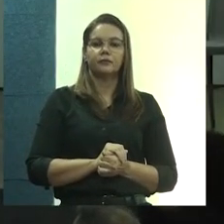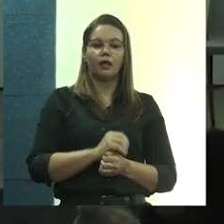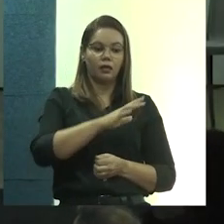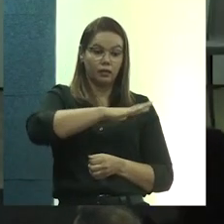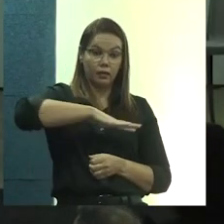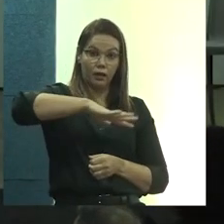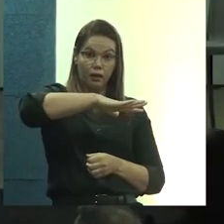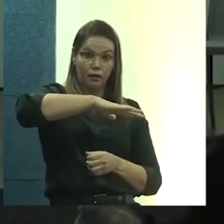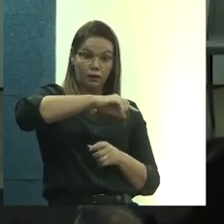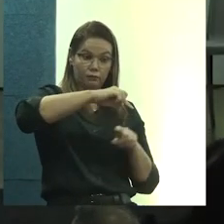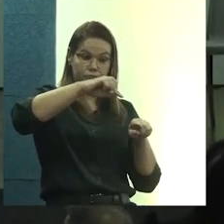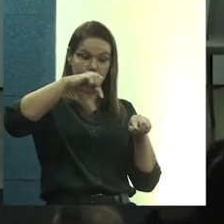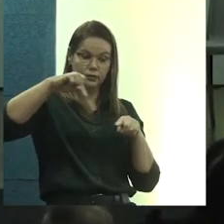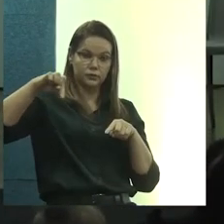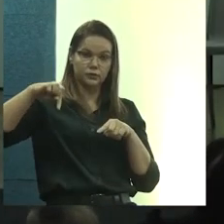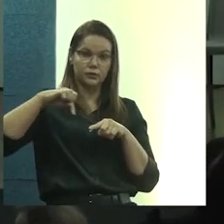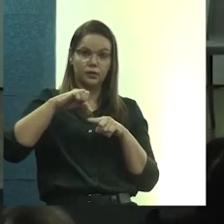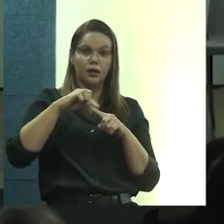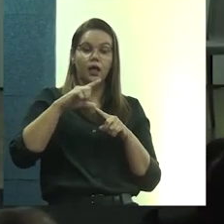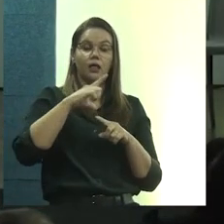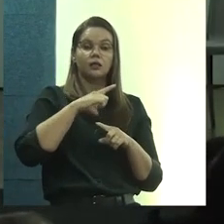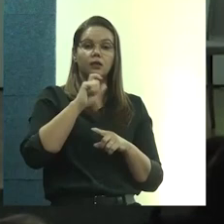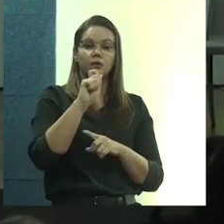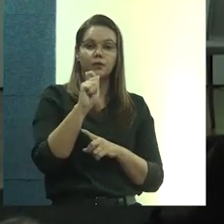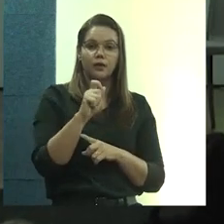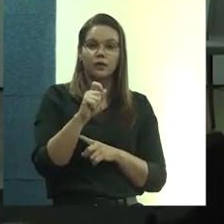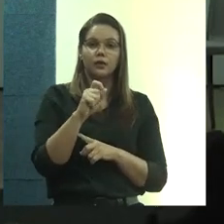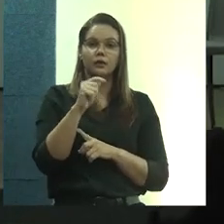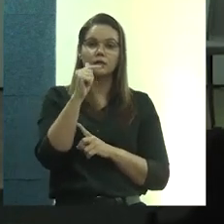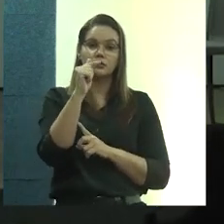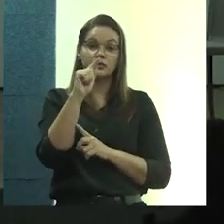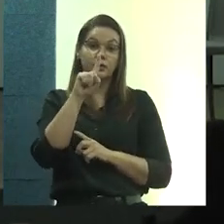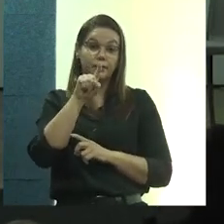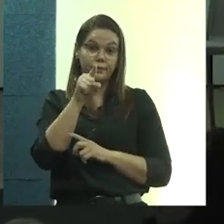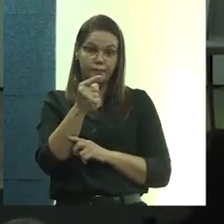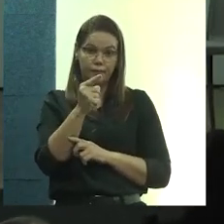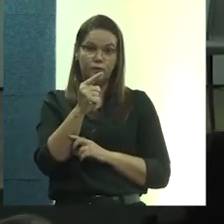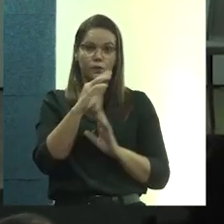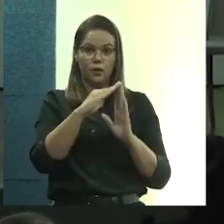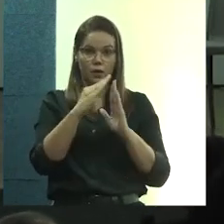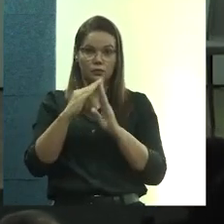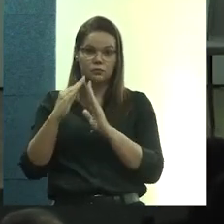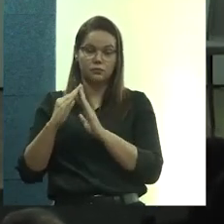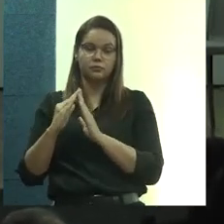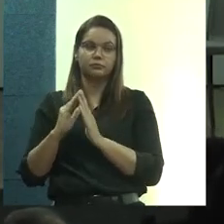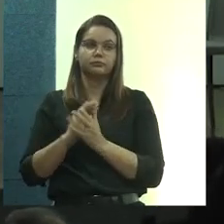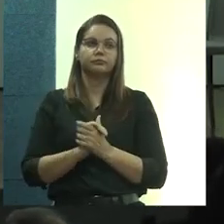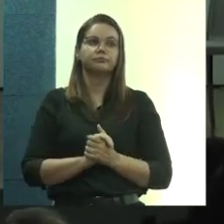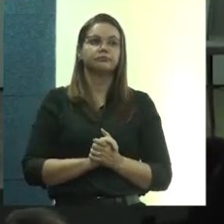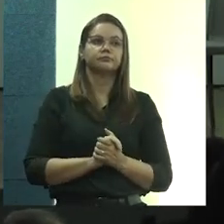Nessa área, nós temos, então, 7 mil domicílios na área urbana.